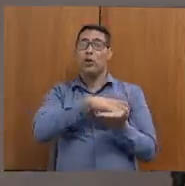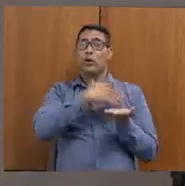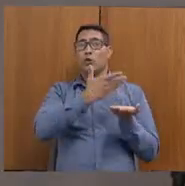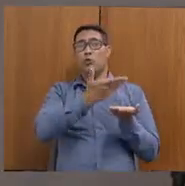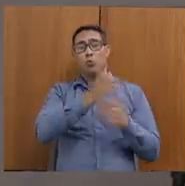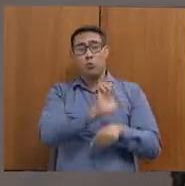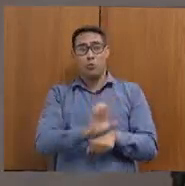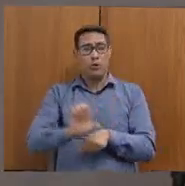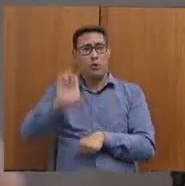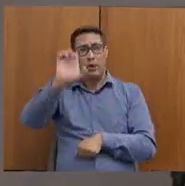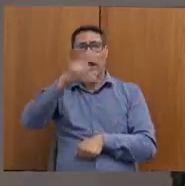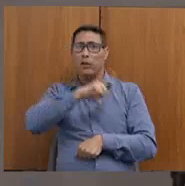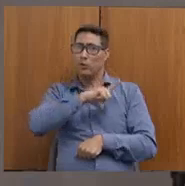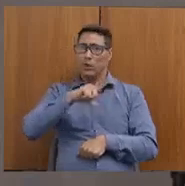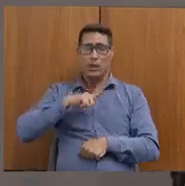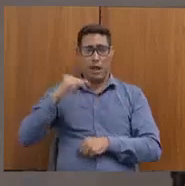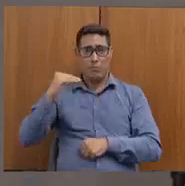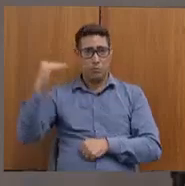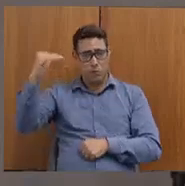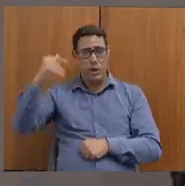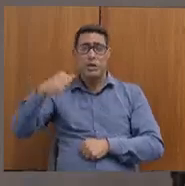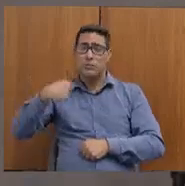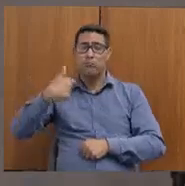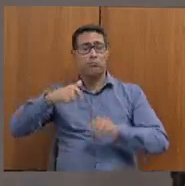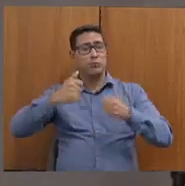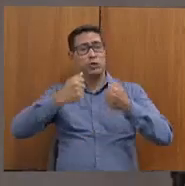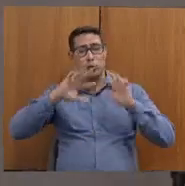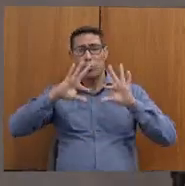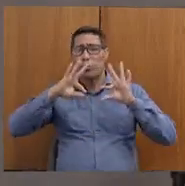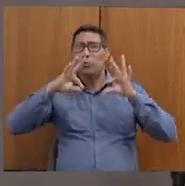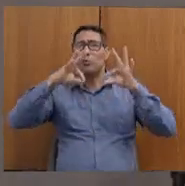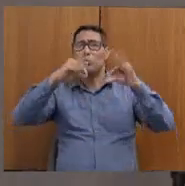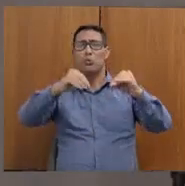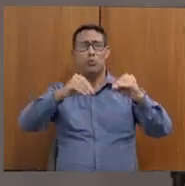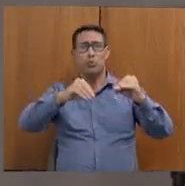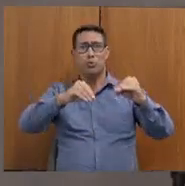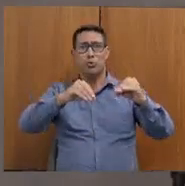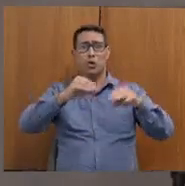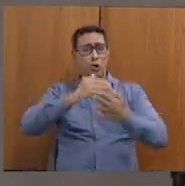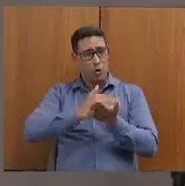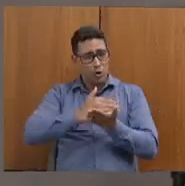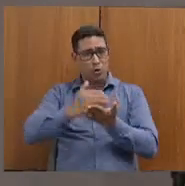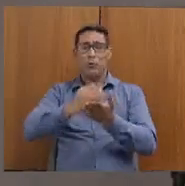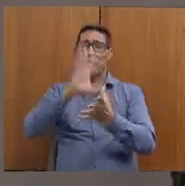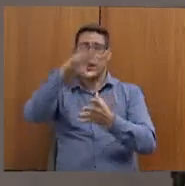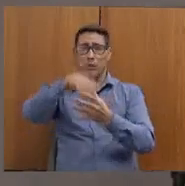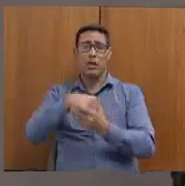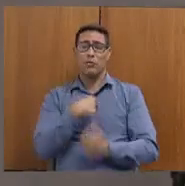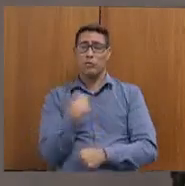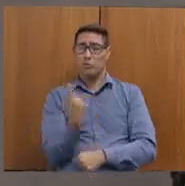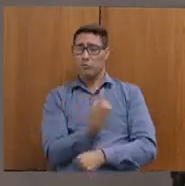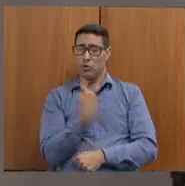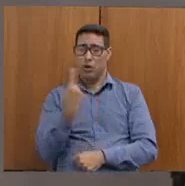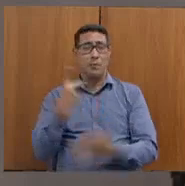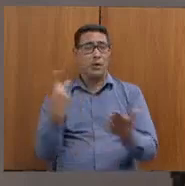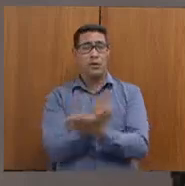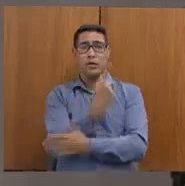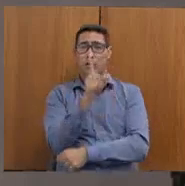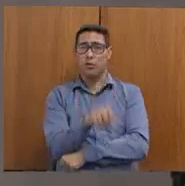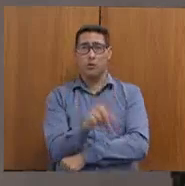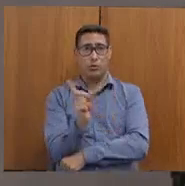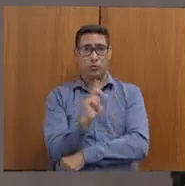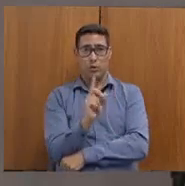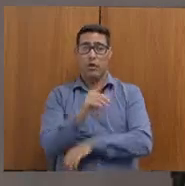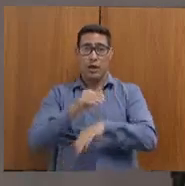instituições. A gente tem que começar a trabalhar nas instituições por nós mesmos, para que isso não aconteça. E isso é uma